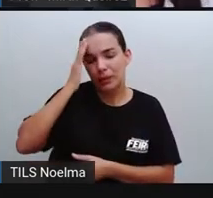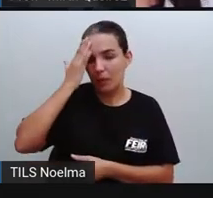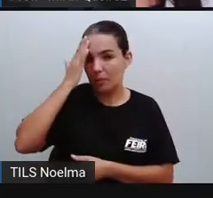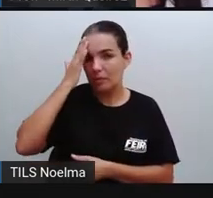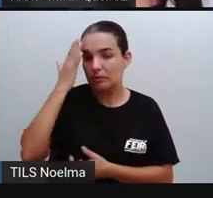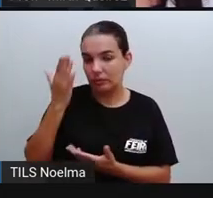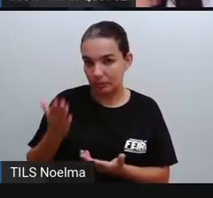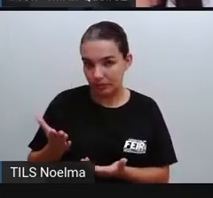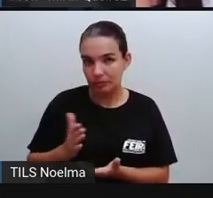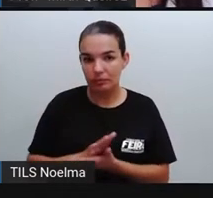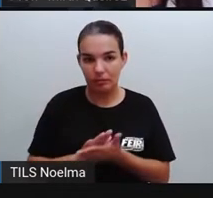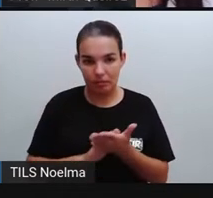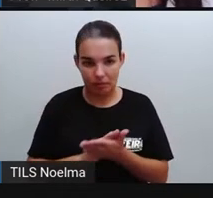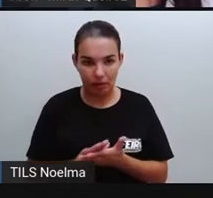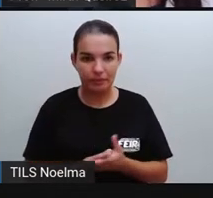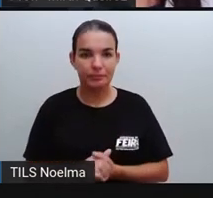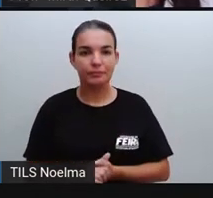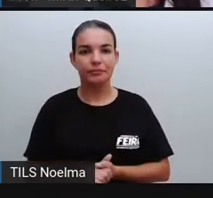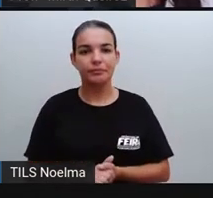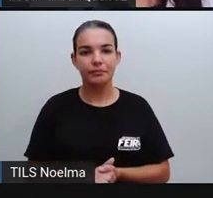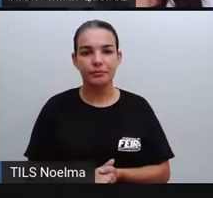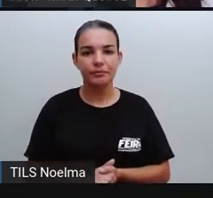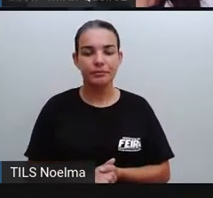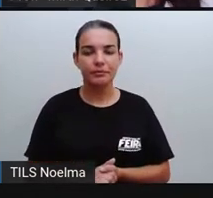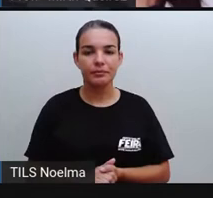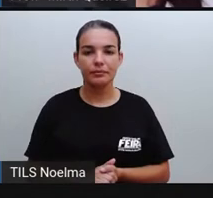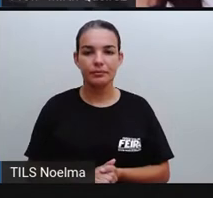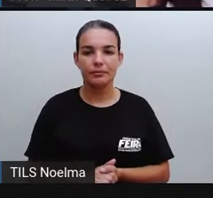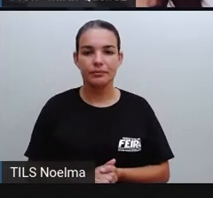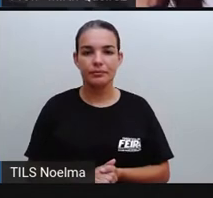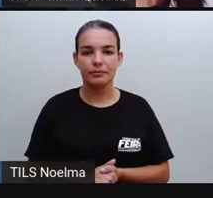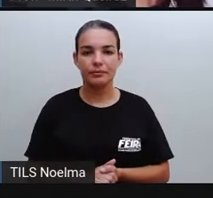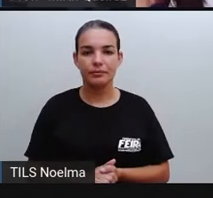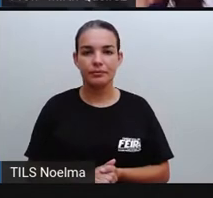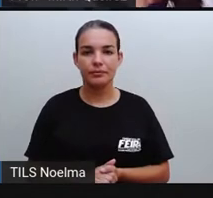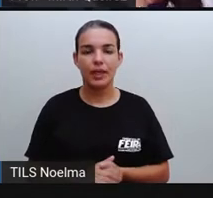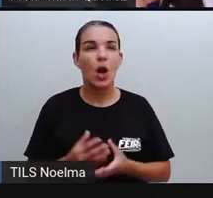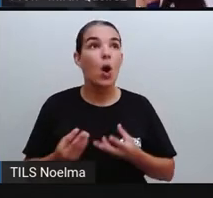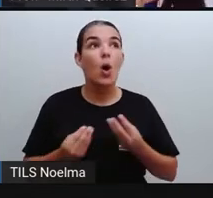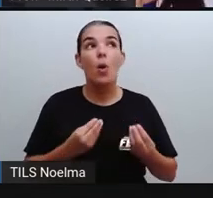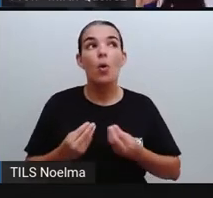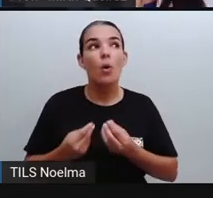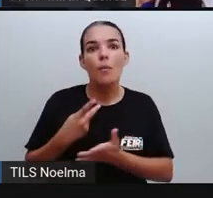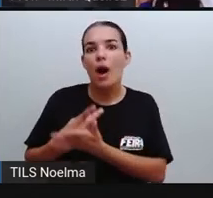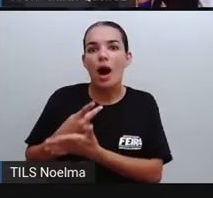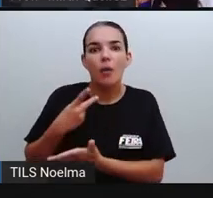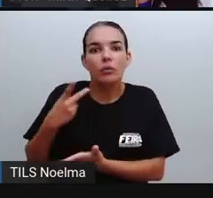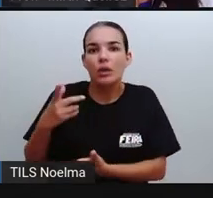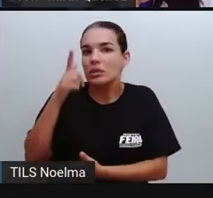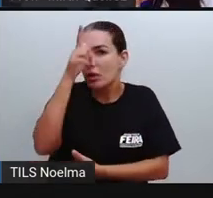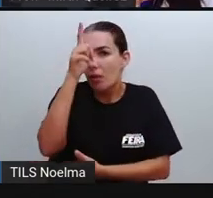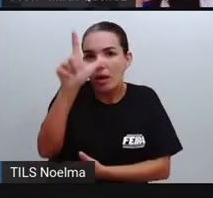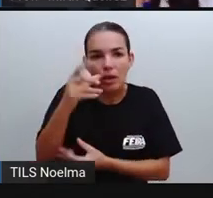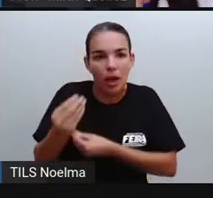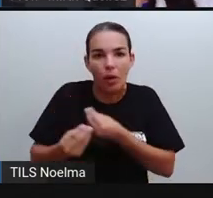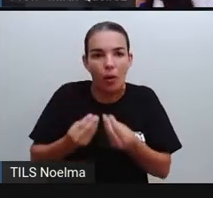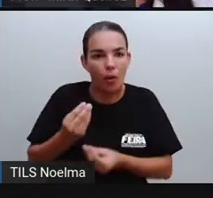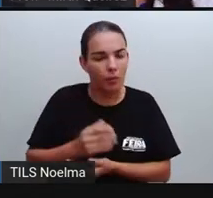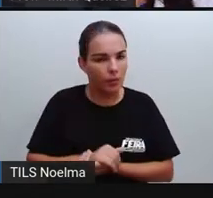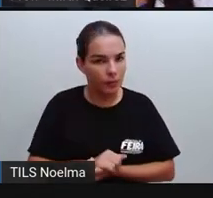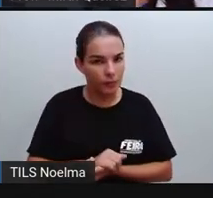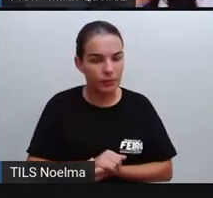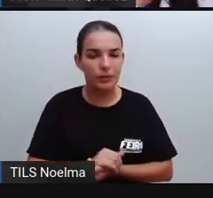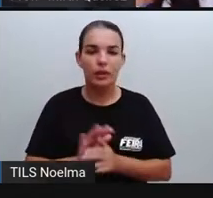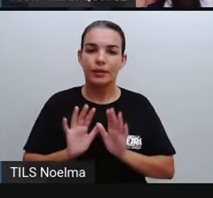incompreensões aí em relação a esse tipo de texto. Como foi que surgiram as lendas? Bom, a gente